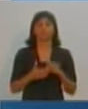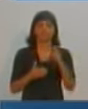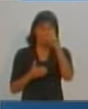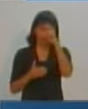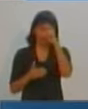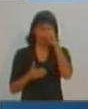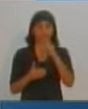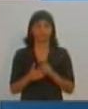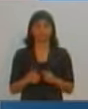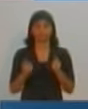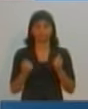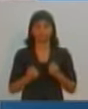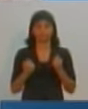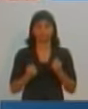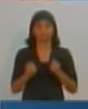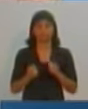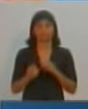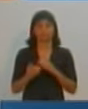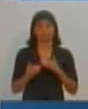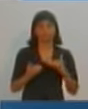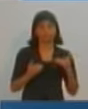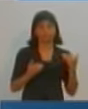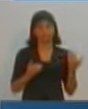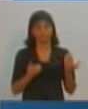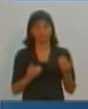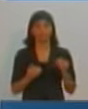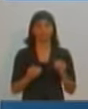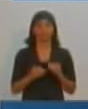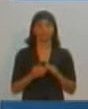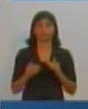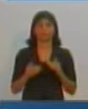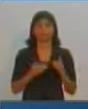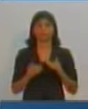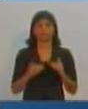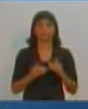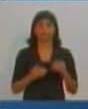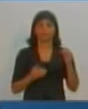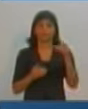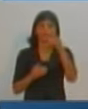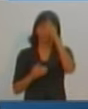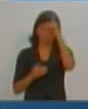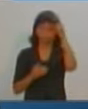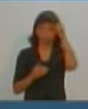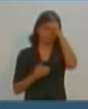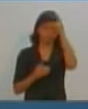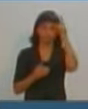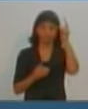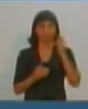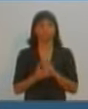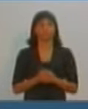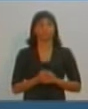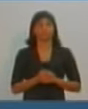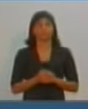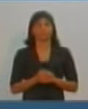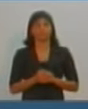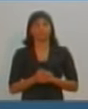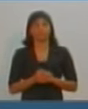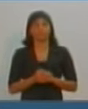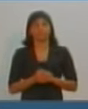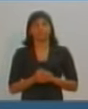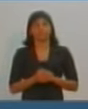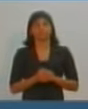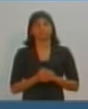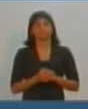hospitais. É preciso que todo esse sistema funcione adequadamente e a prefeitura deve ser junto com o SUS. Tempo.